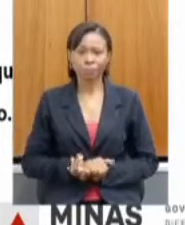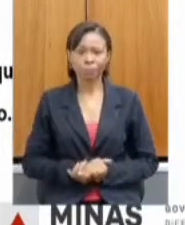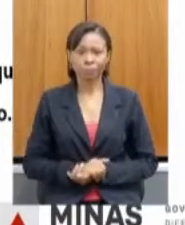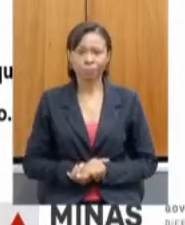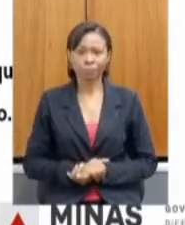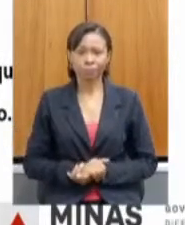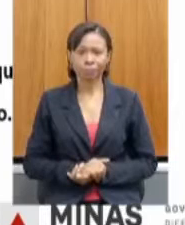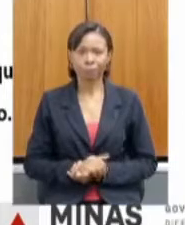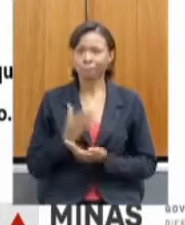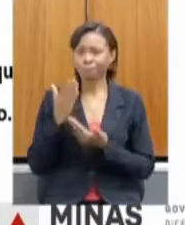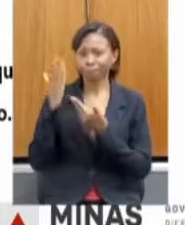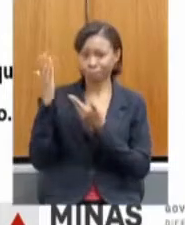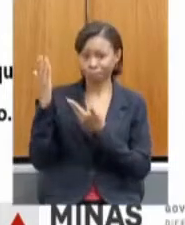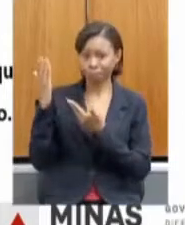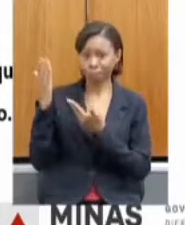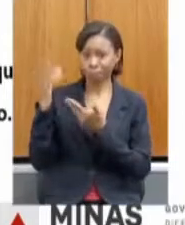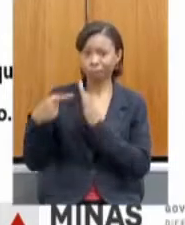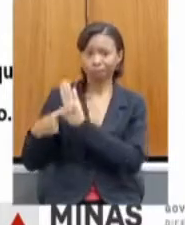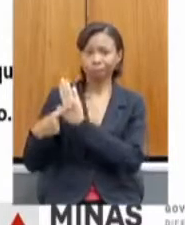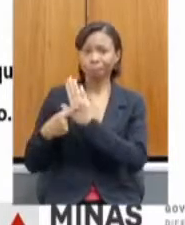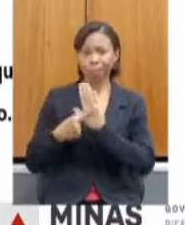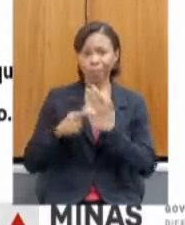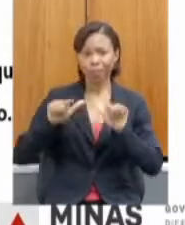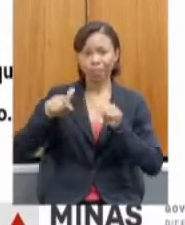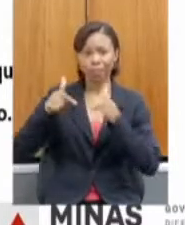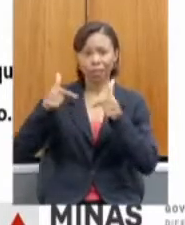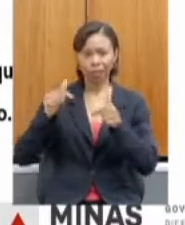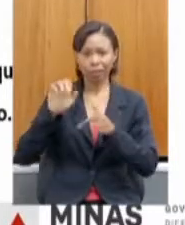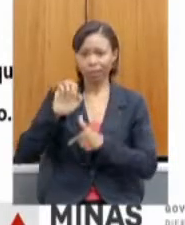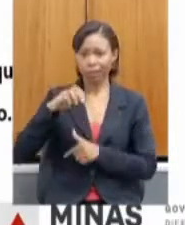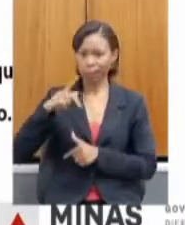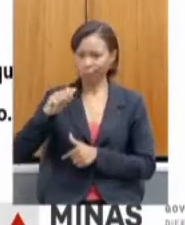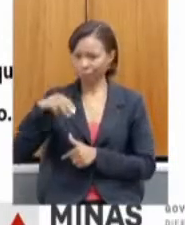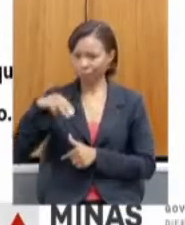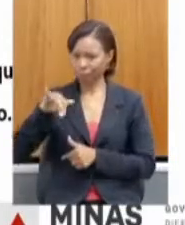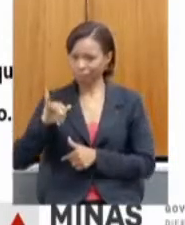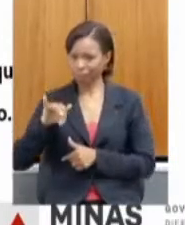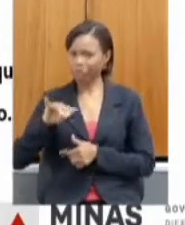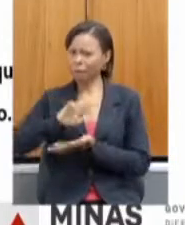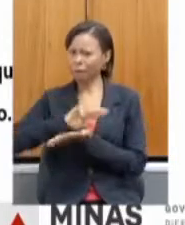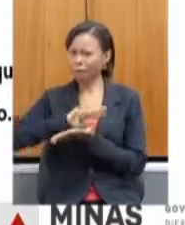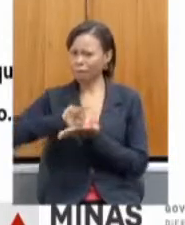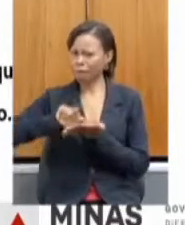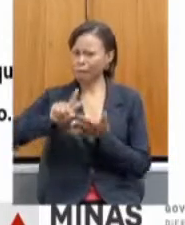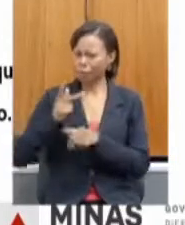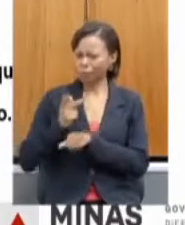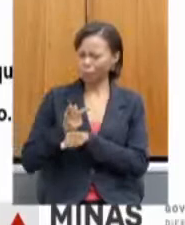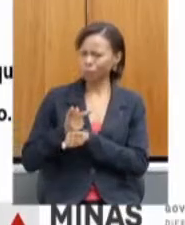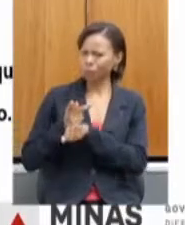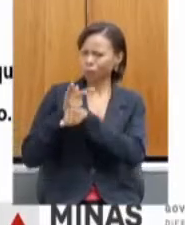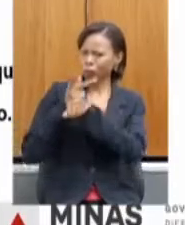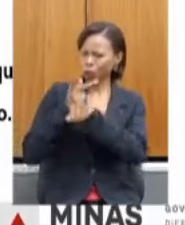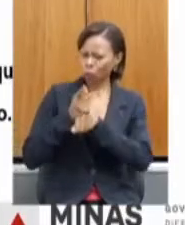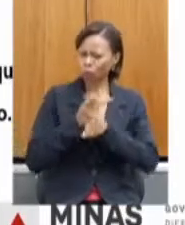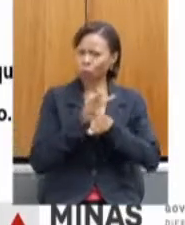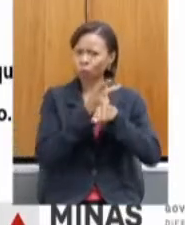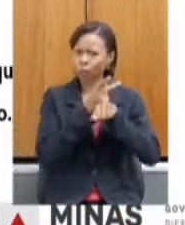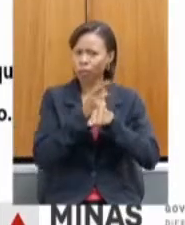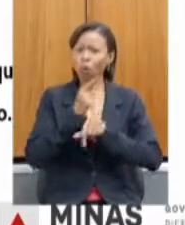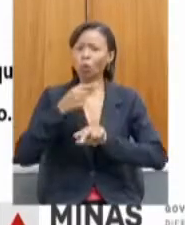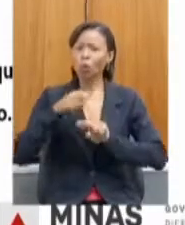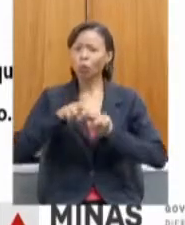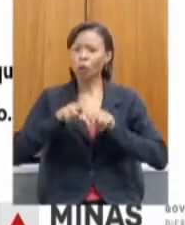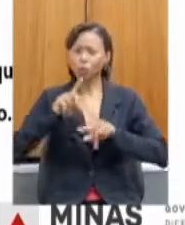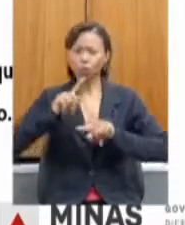E aqui eu quero destacar ainda dentro das ações da Epamig, várias premiações que têm sido feitas com os produtos resultantes da